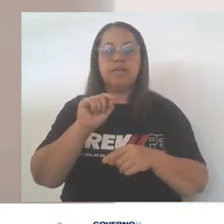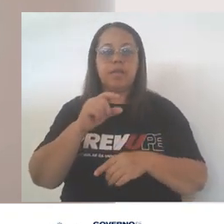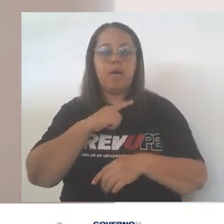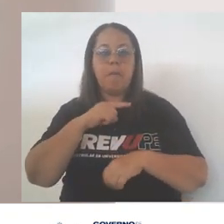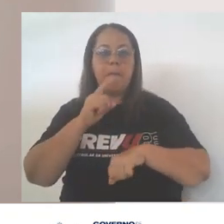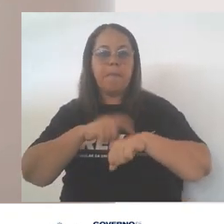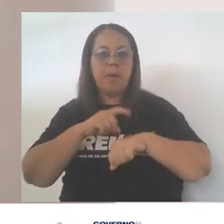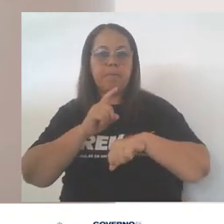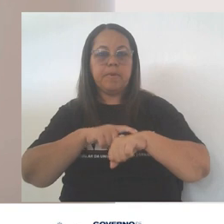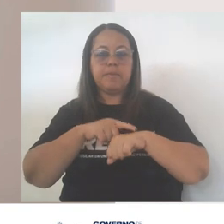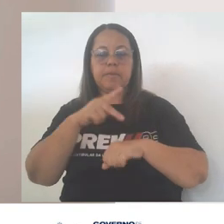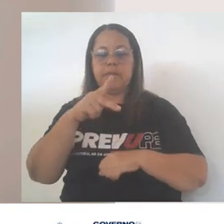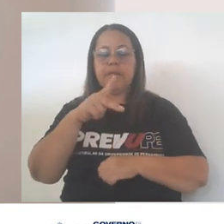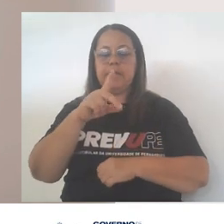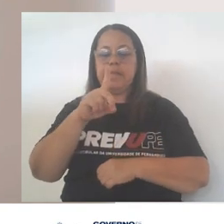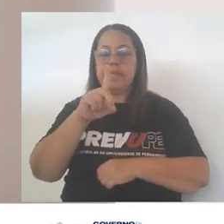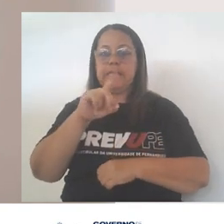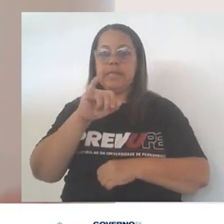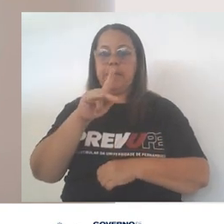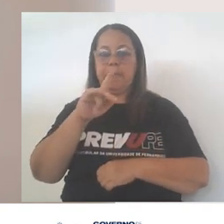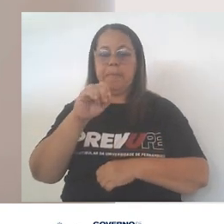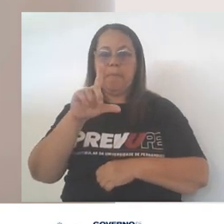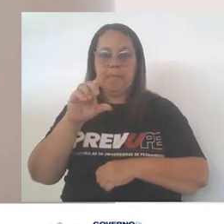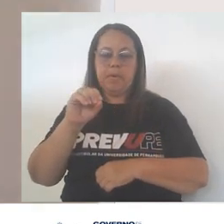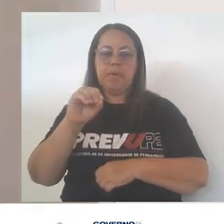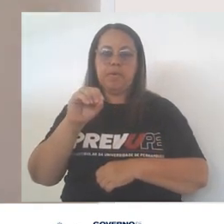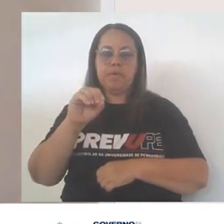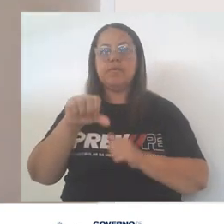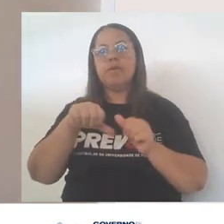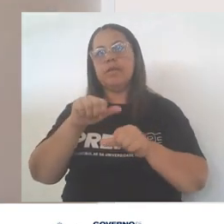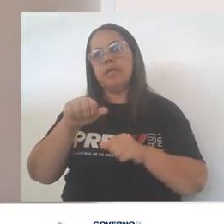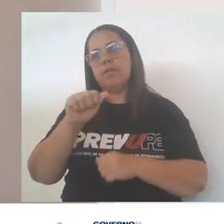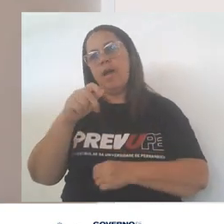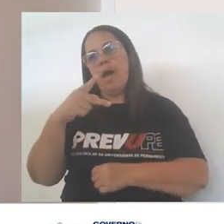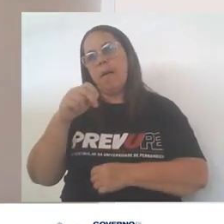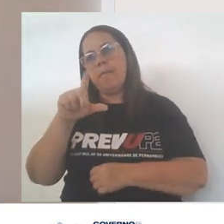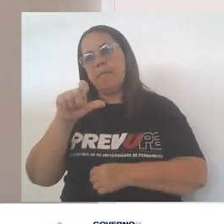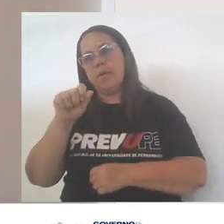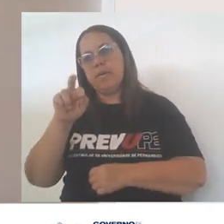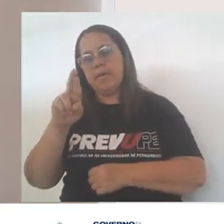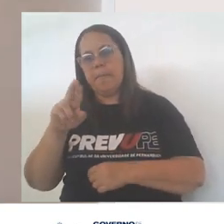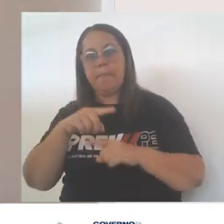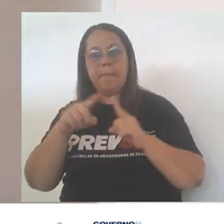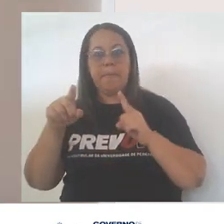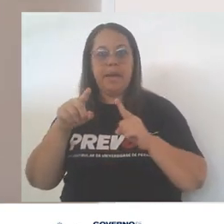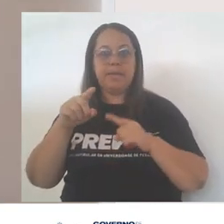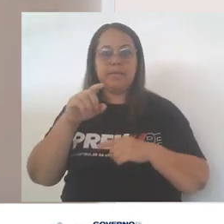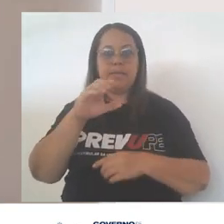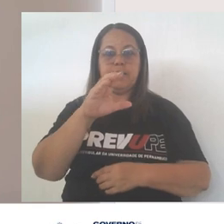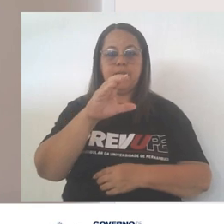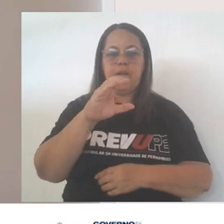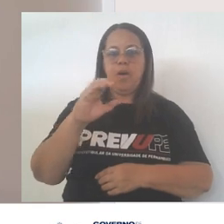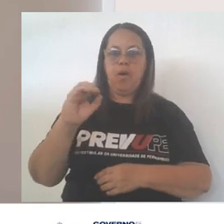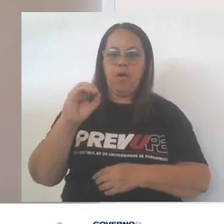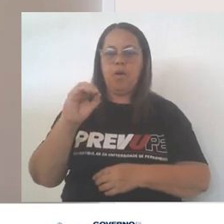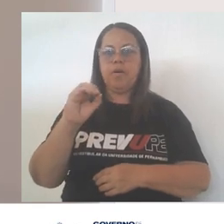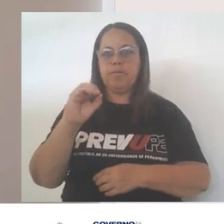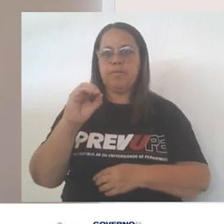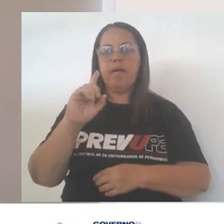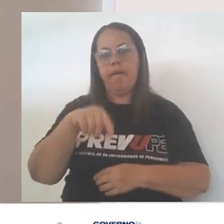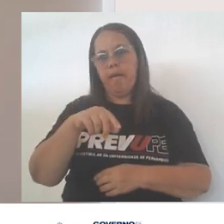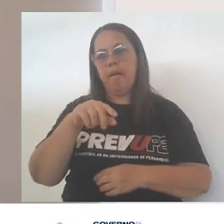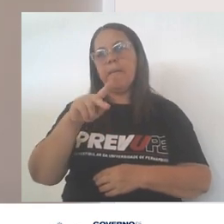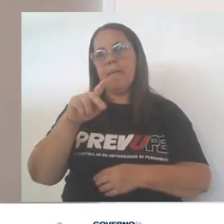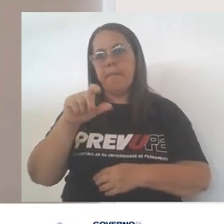momento de dipolo na molécula, tornando-a polar. Já o monóxido de carbono, CO, é uma molécula polar,